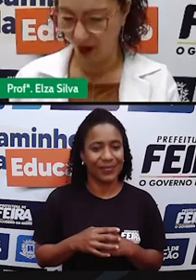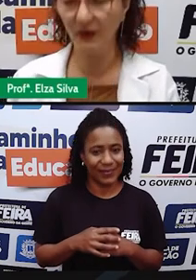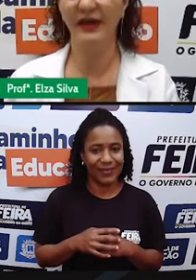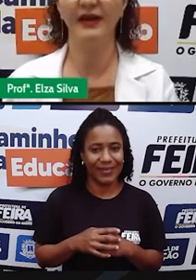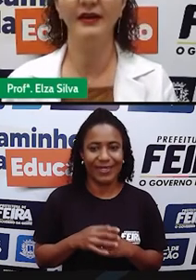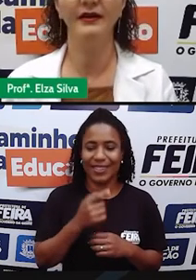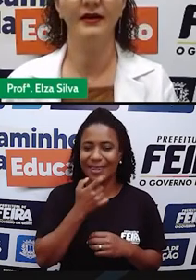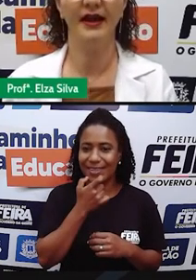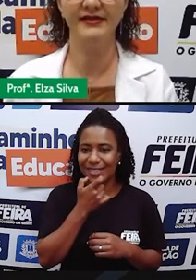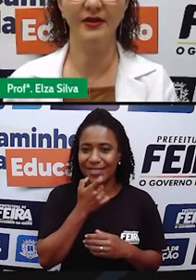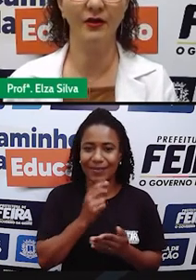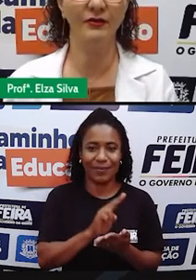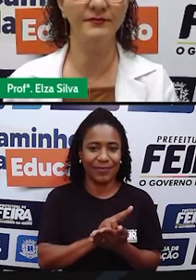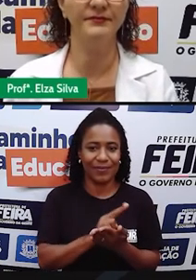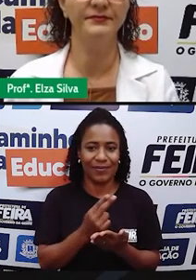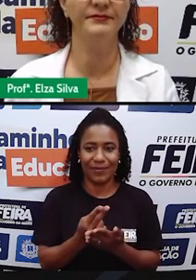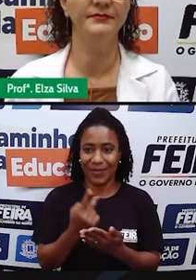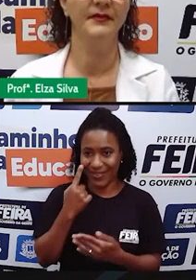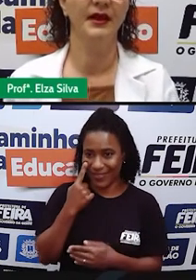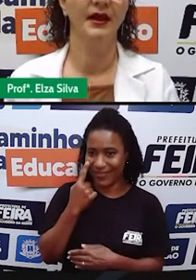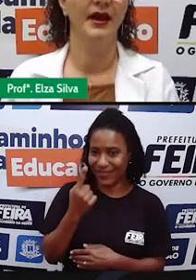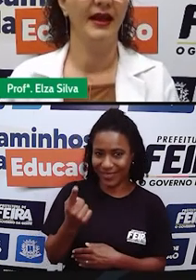Ok, let's go.